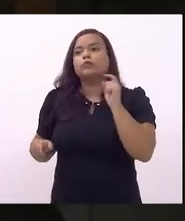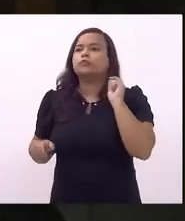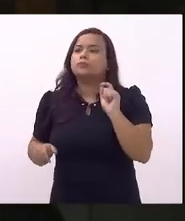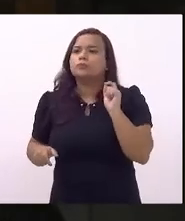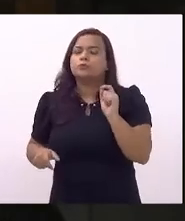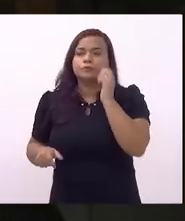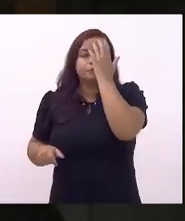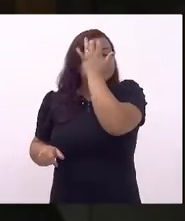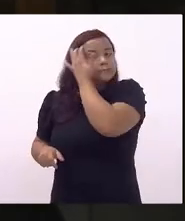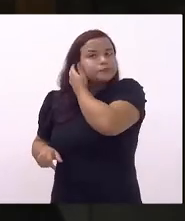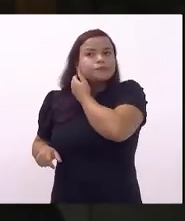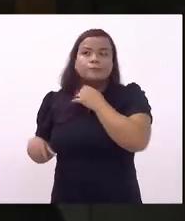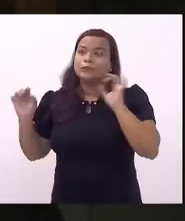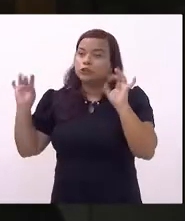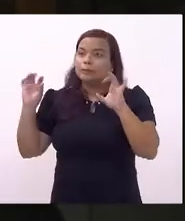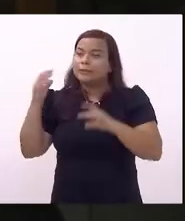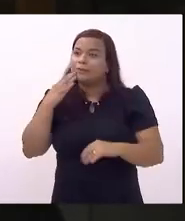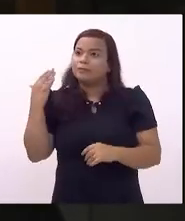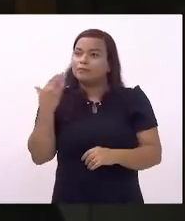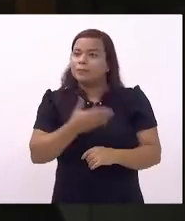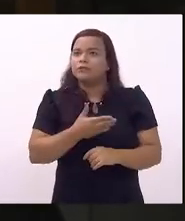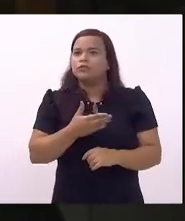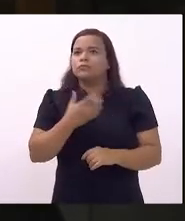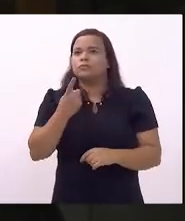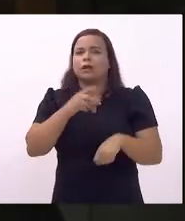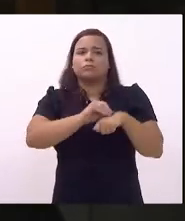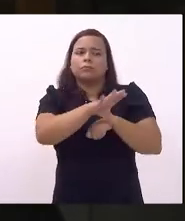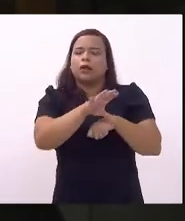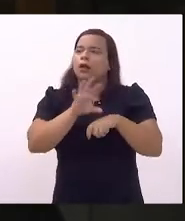passava a traficar influência